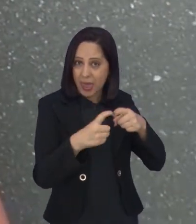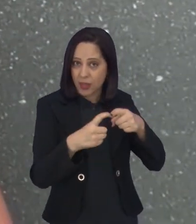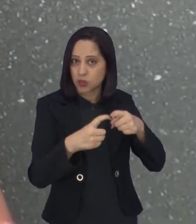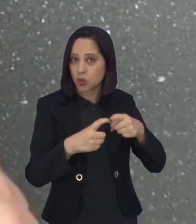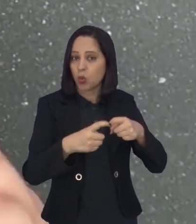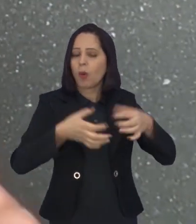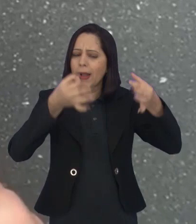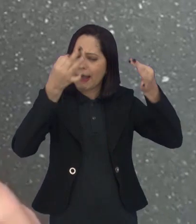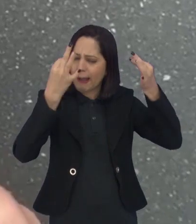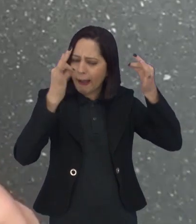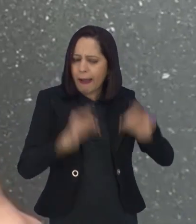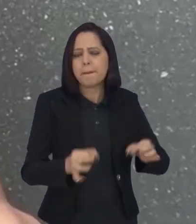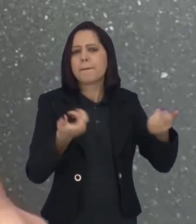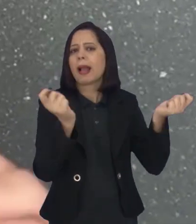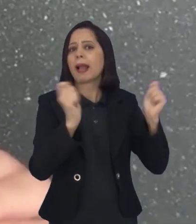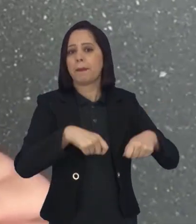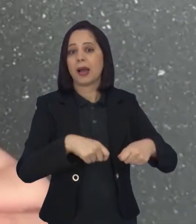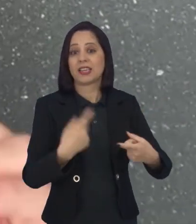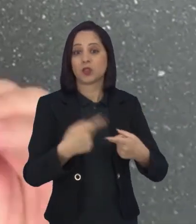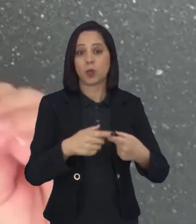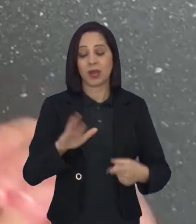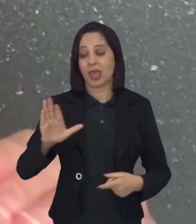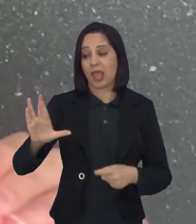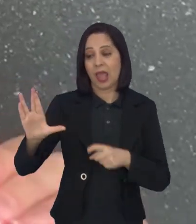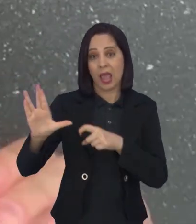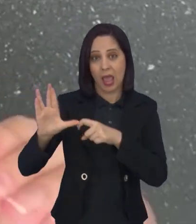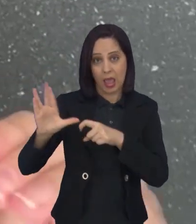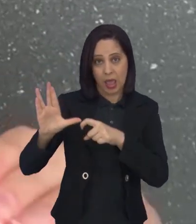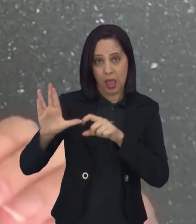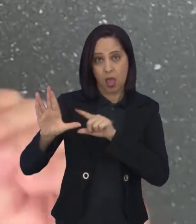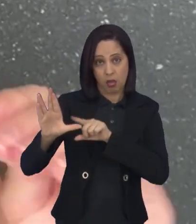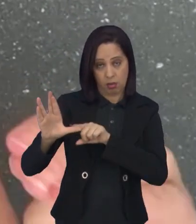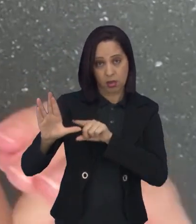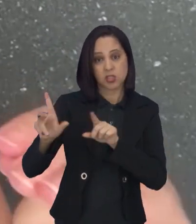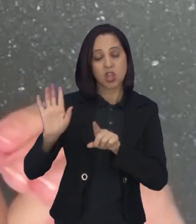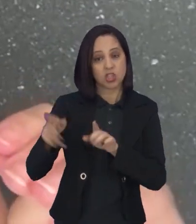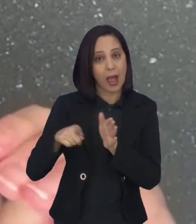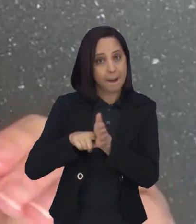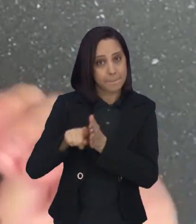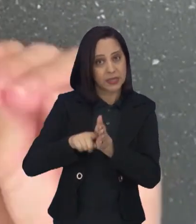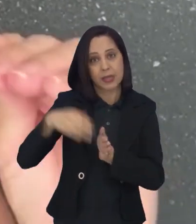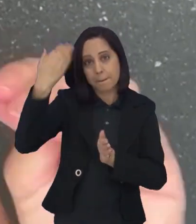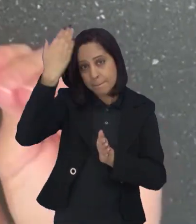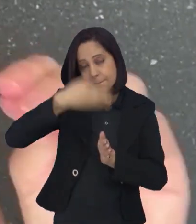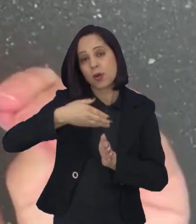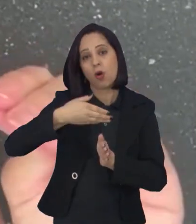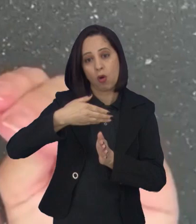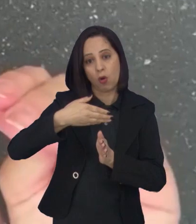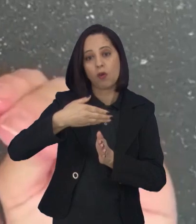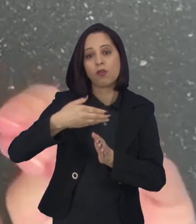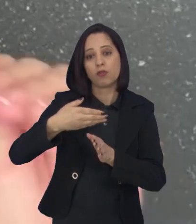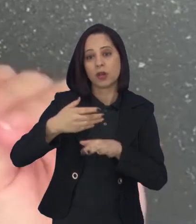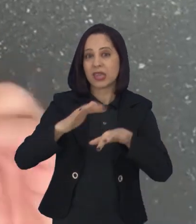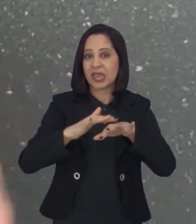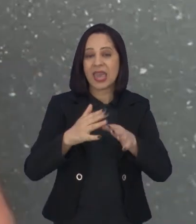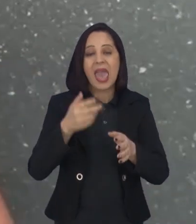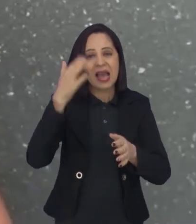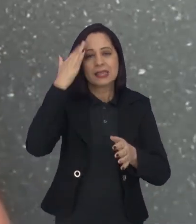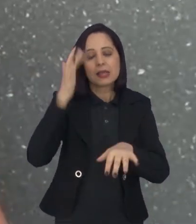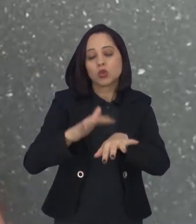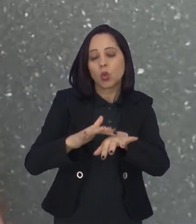medicamento. Porque o canabidiol, ele tem estudos que comprovam sua eficiência em alguns casos de epilepsia